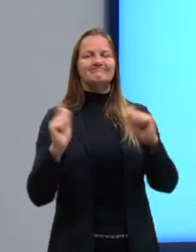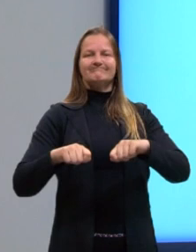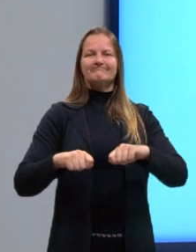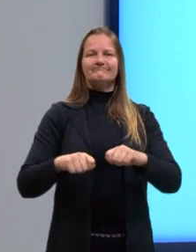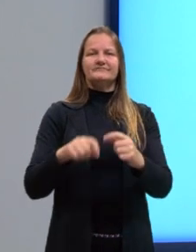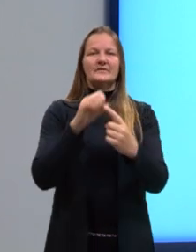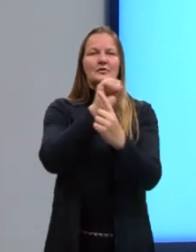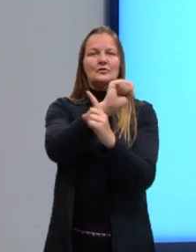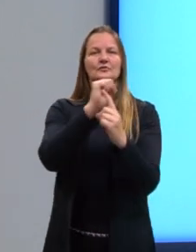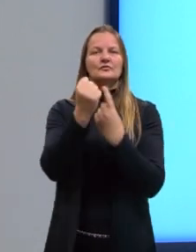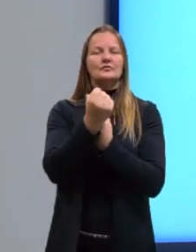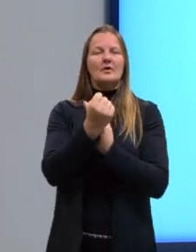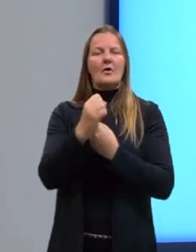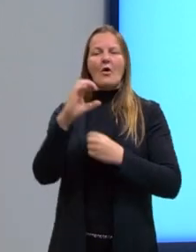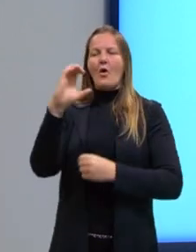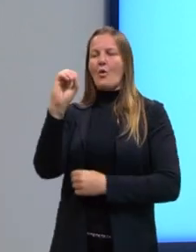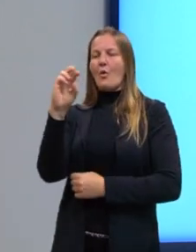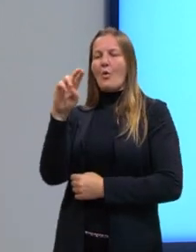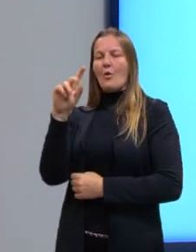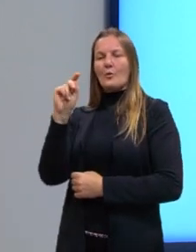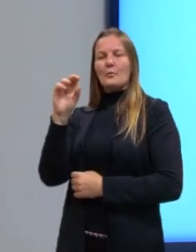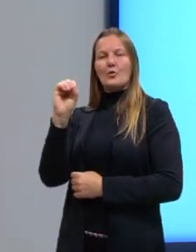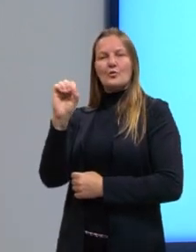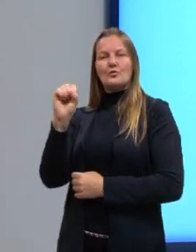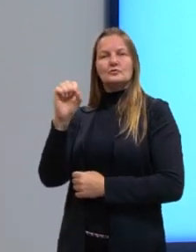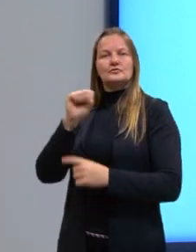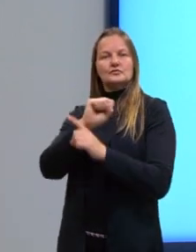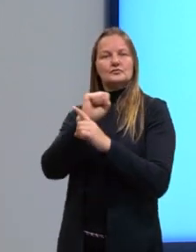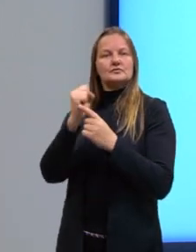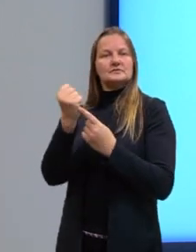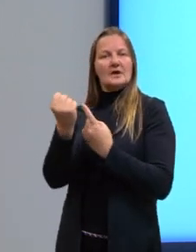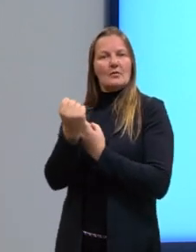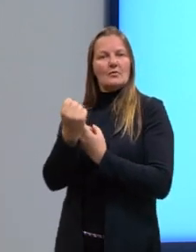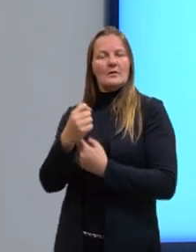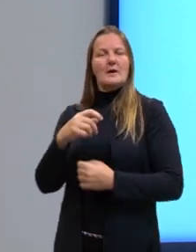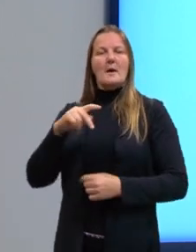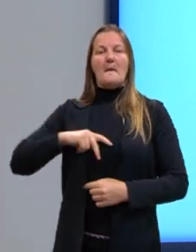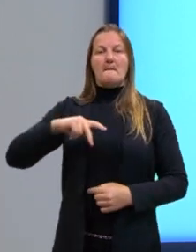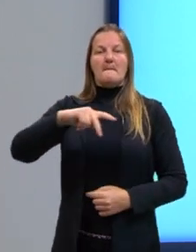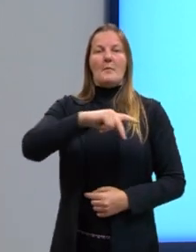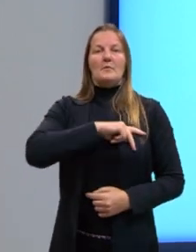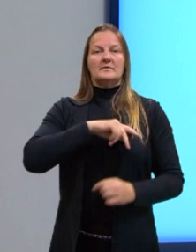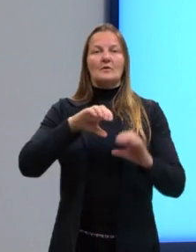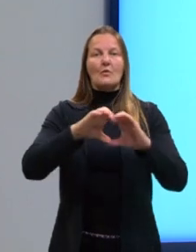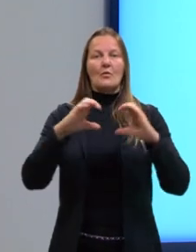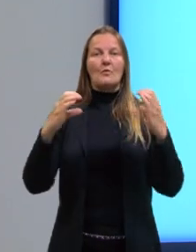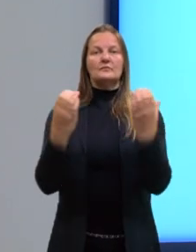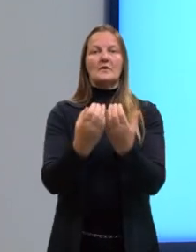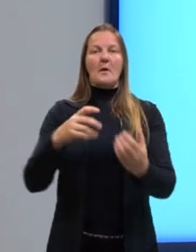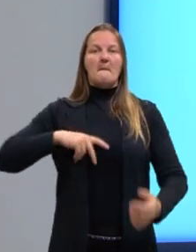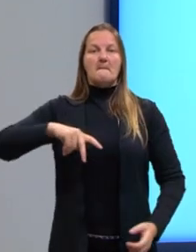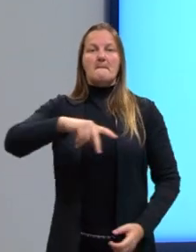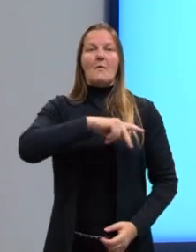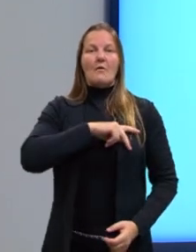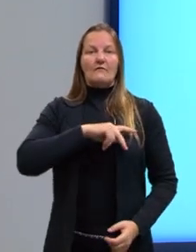Eu posso trocar por corpo social, população, comunidade, povo,